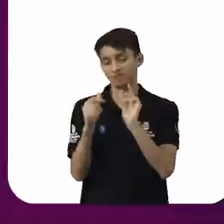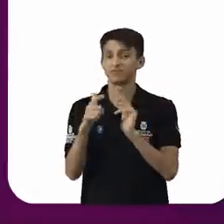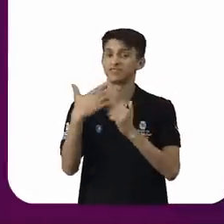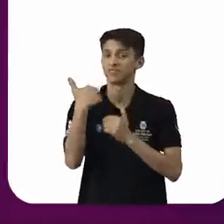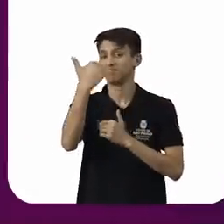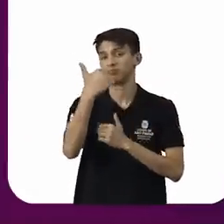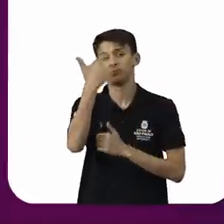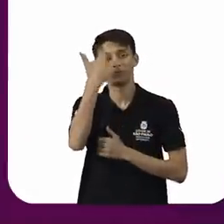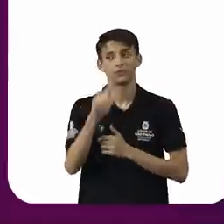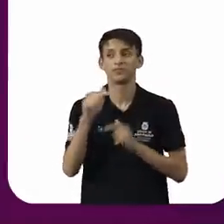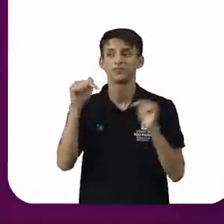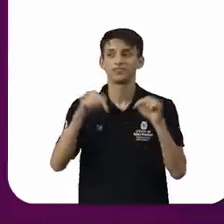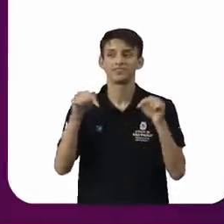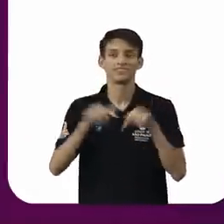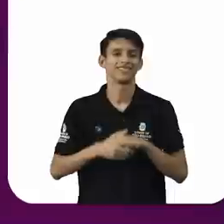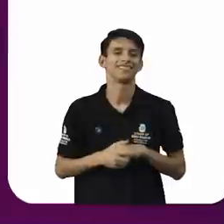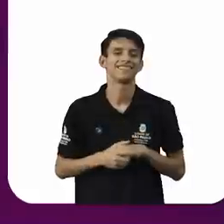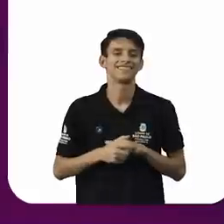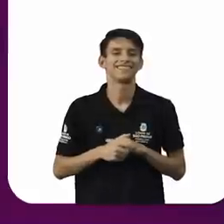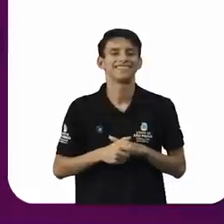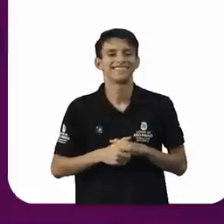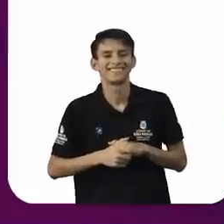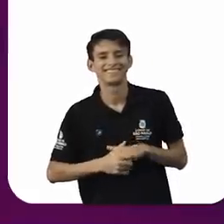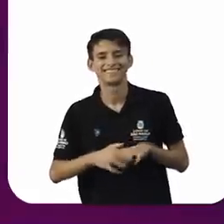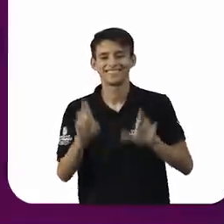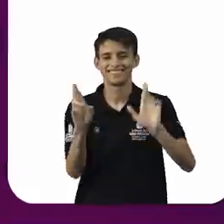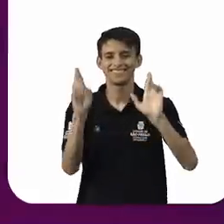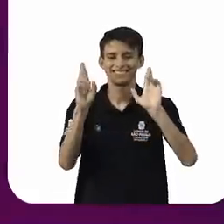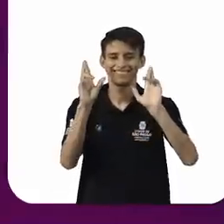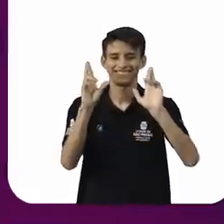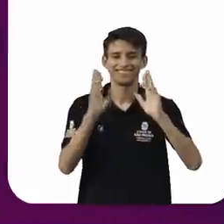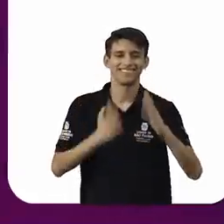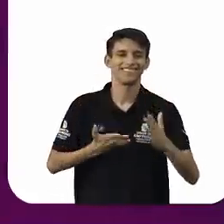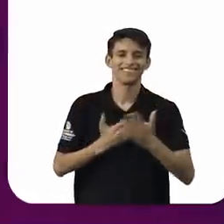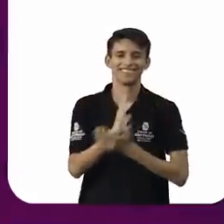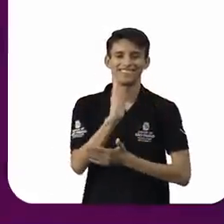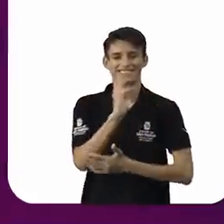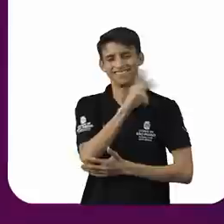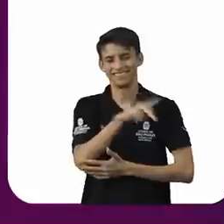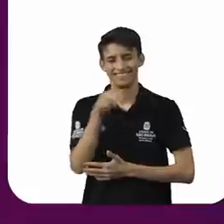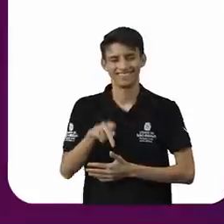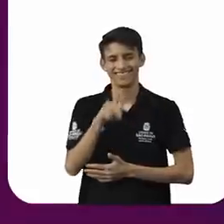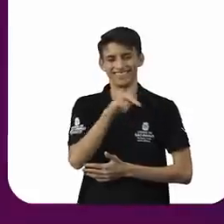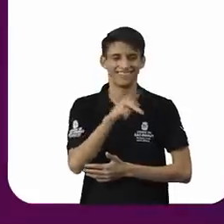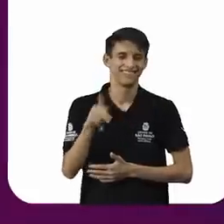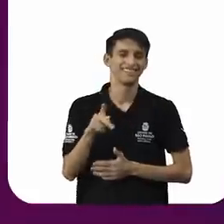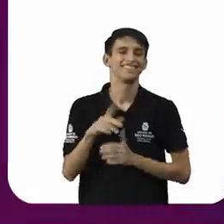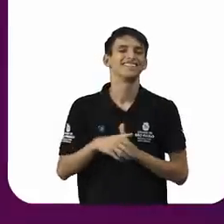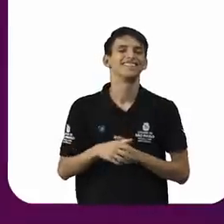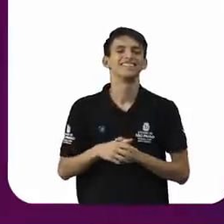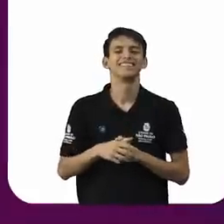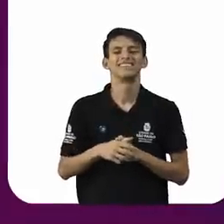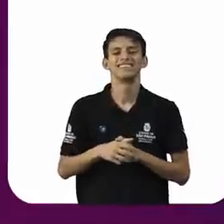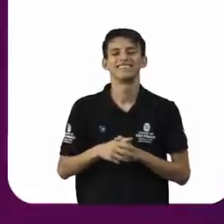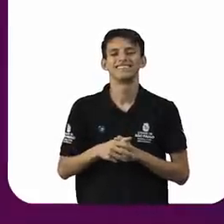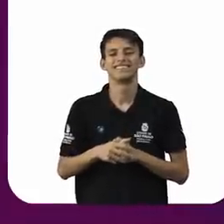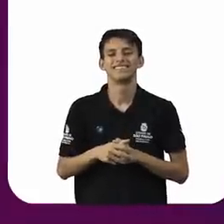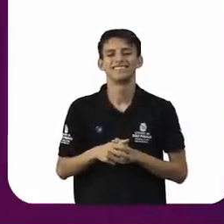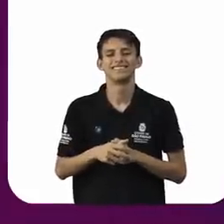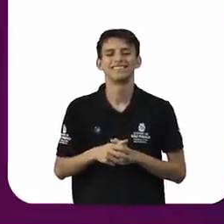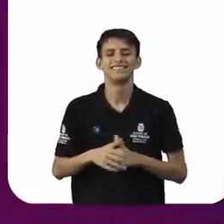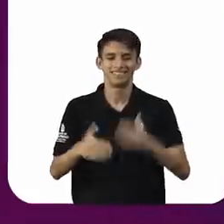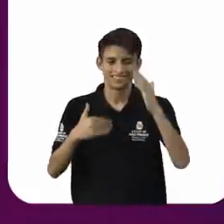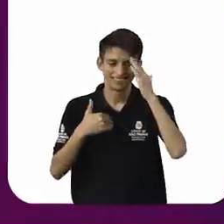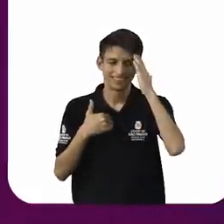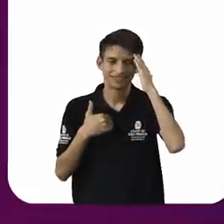mais vezes, né, Babá? Espero que tenhamos ido bem na avaliação, eu sou professor, eu espero que possamos sim, possamos sim.